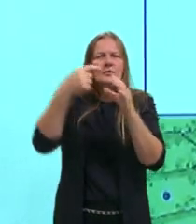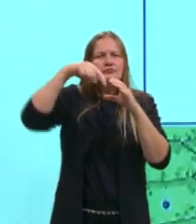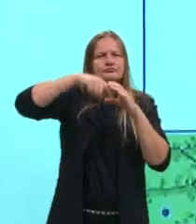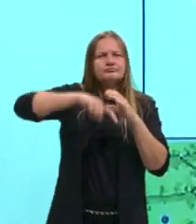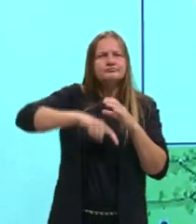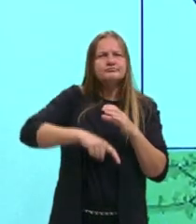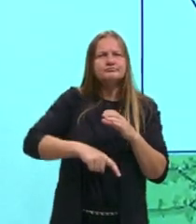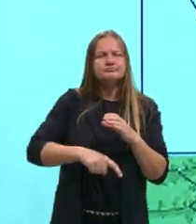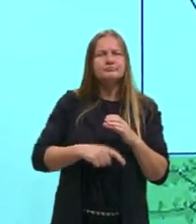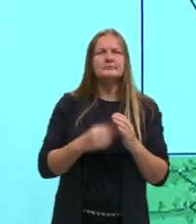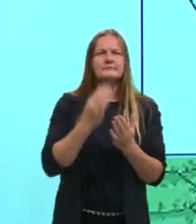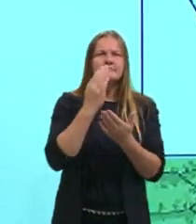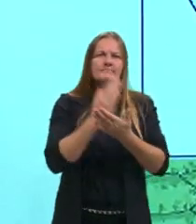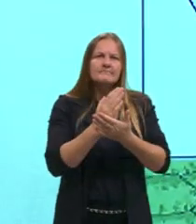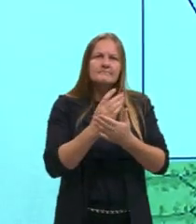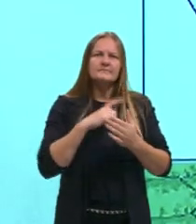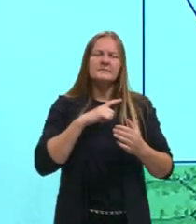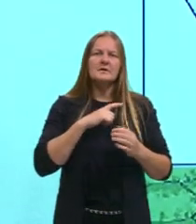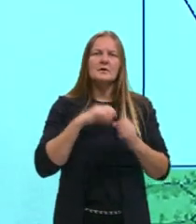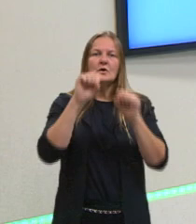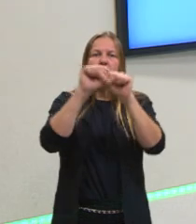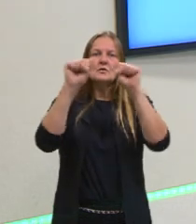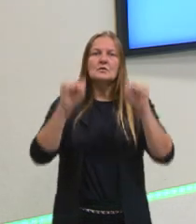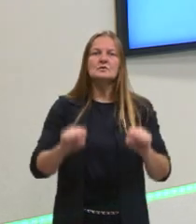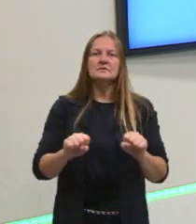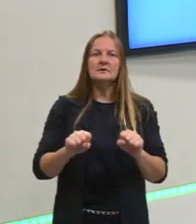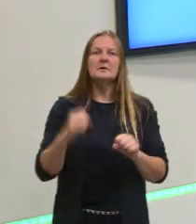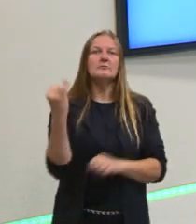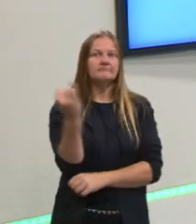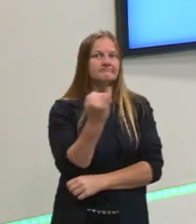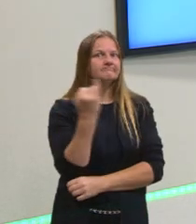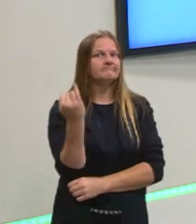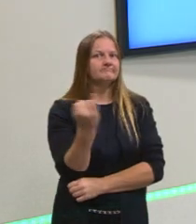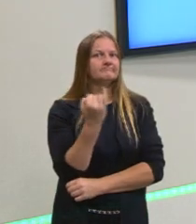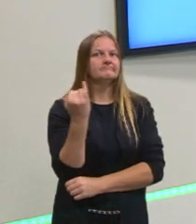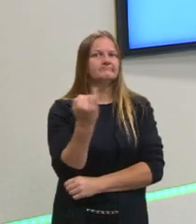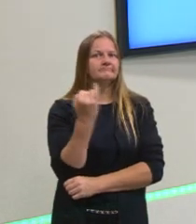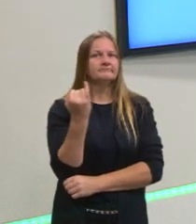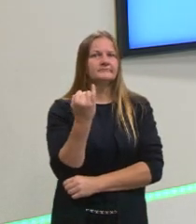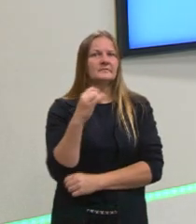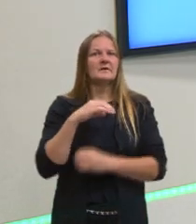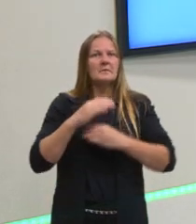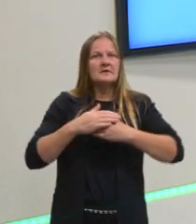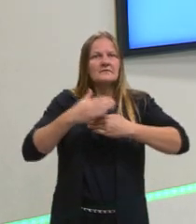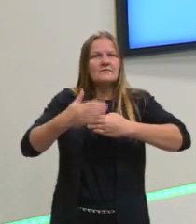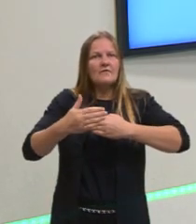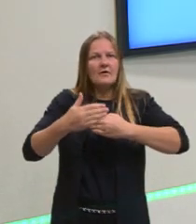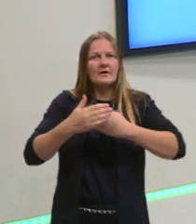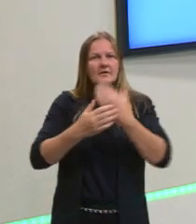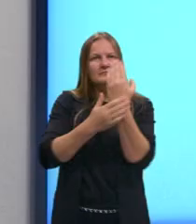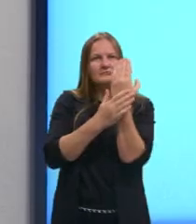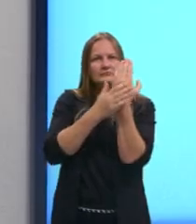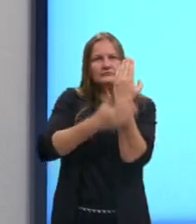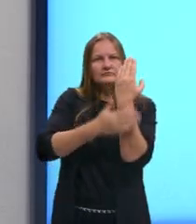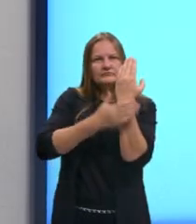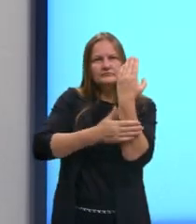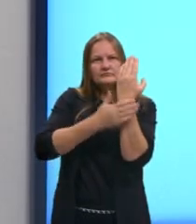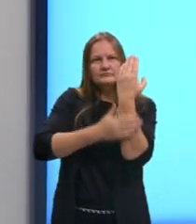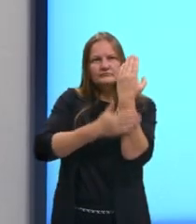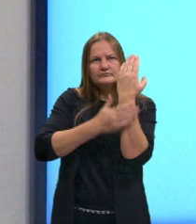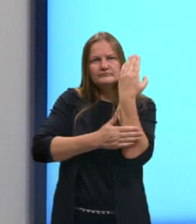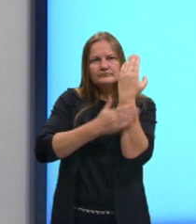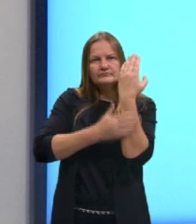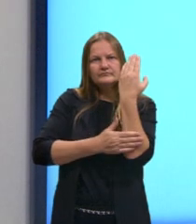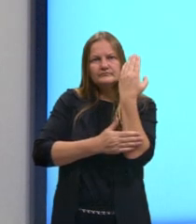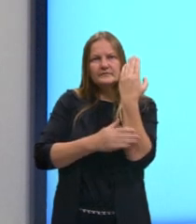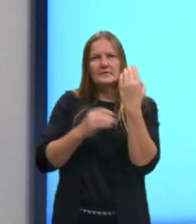no meio, é o sistema fundamental. E a parte mais externa é